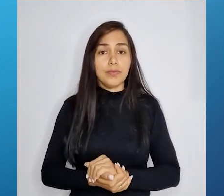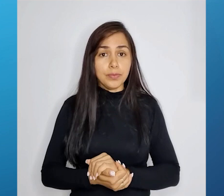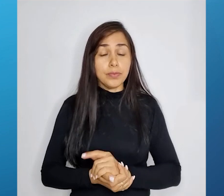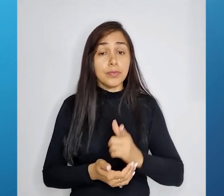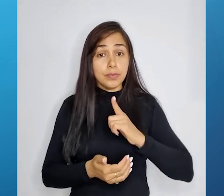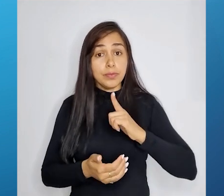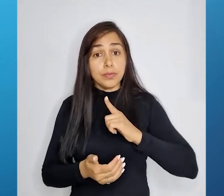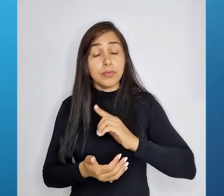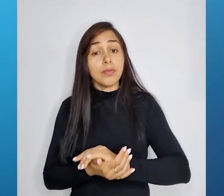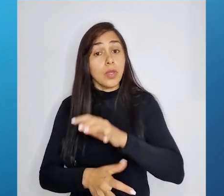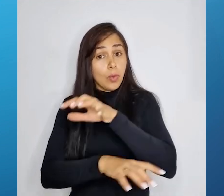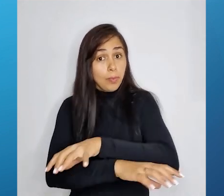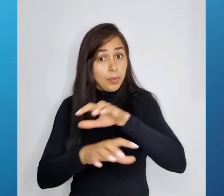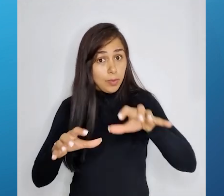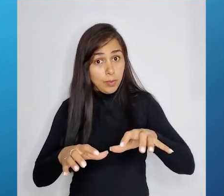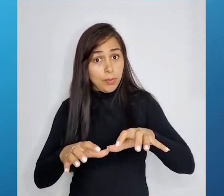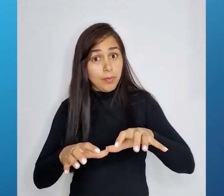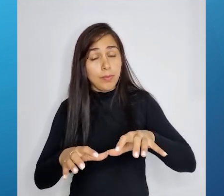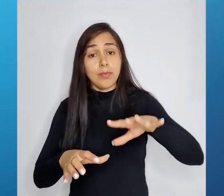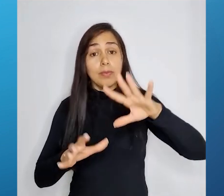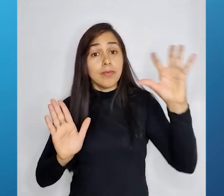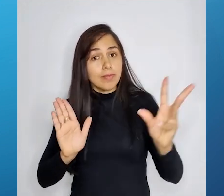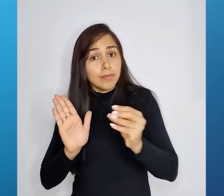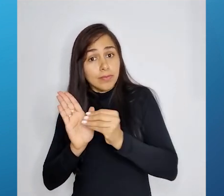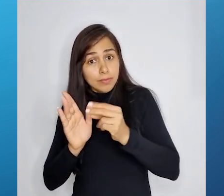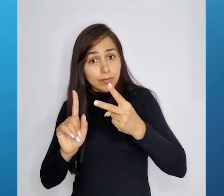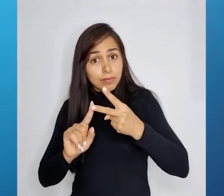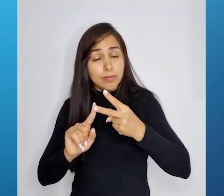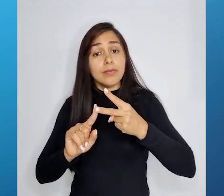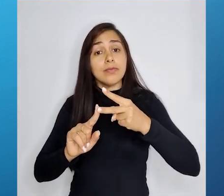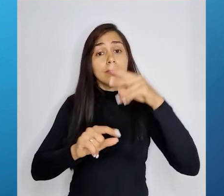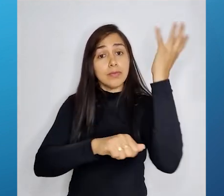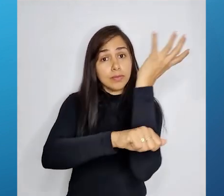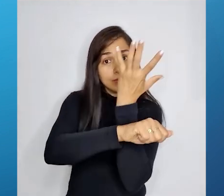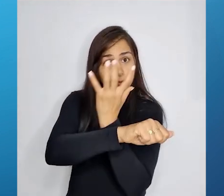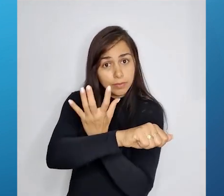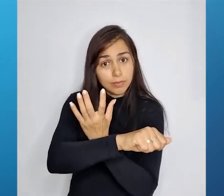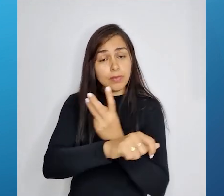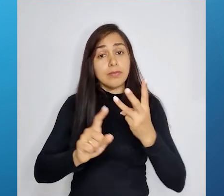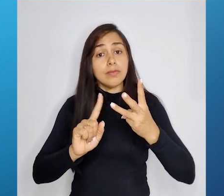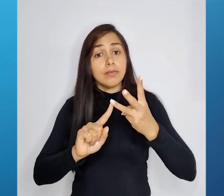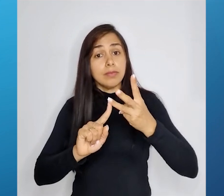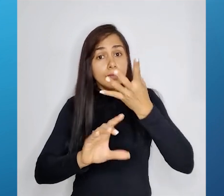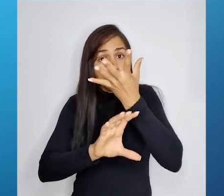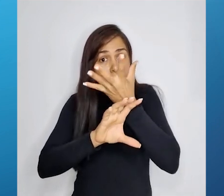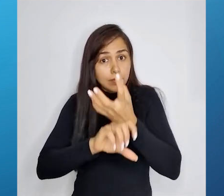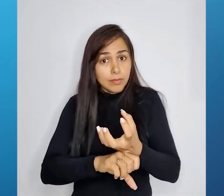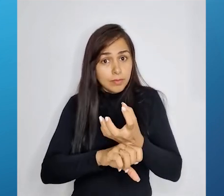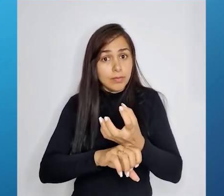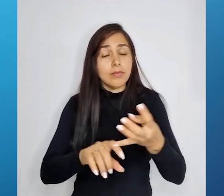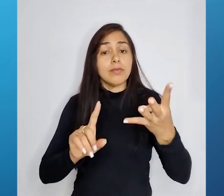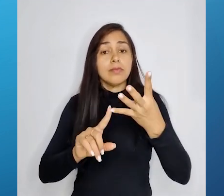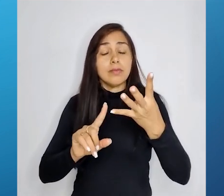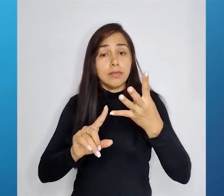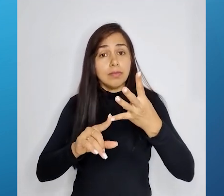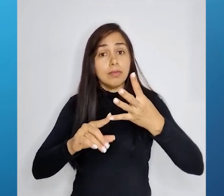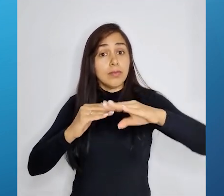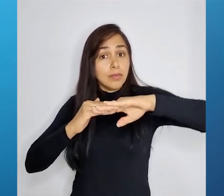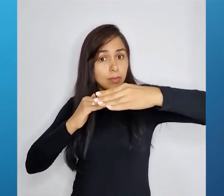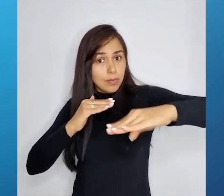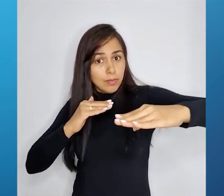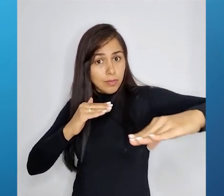bioma Amazônia, Cerrado, Caatinga, Mata Atlântica, Pampa e Pantanal aqui representados.